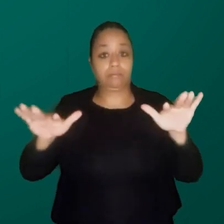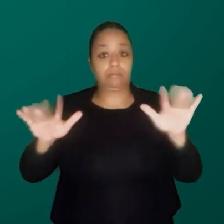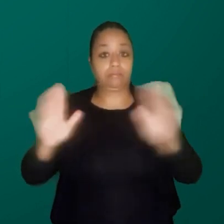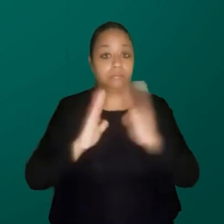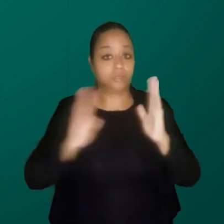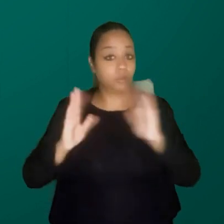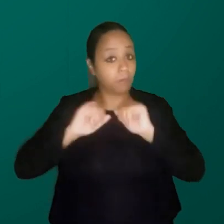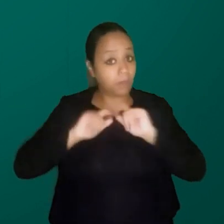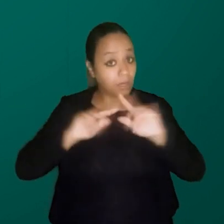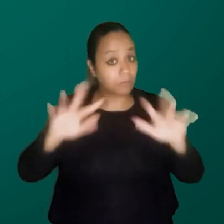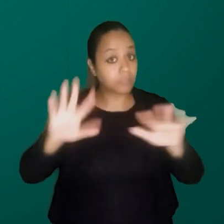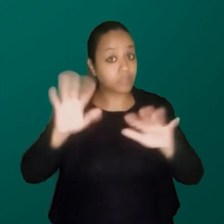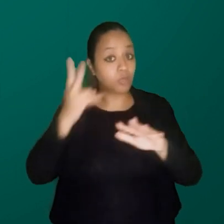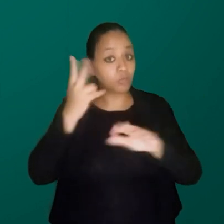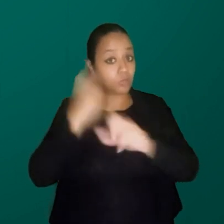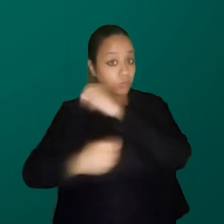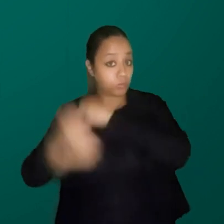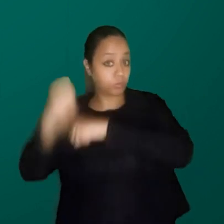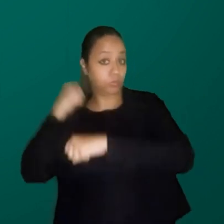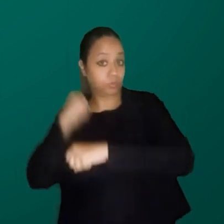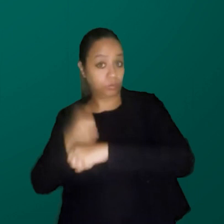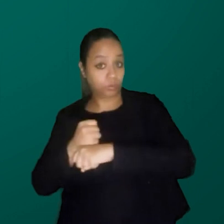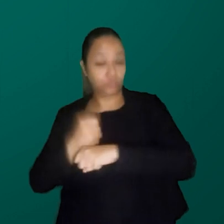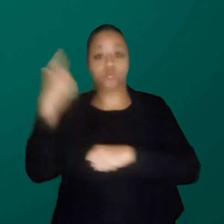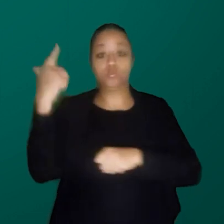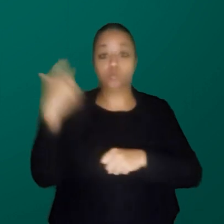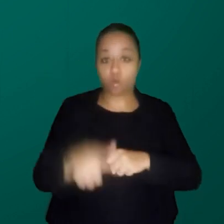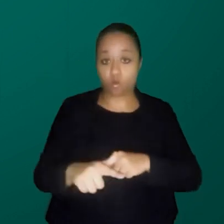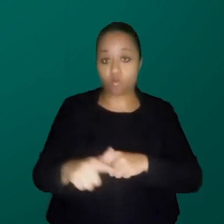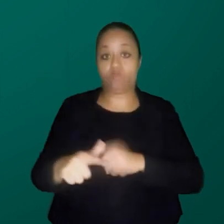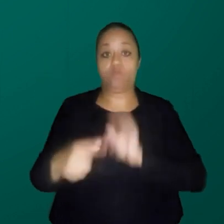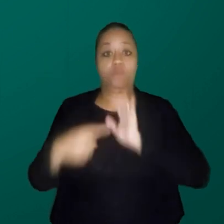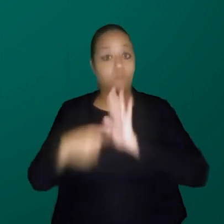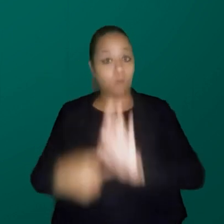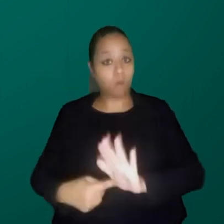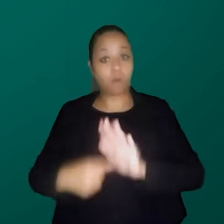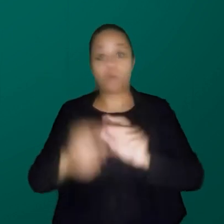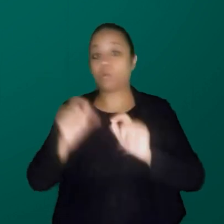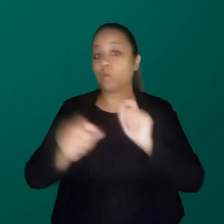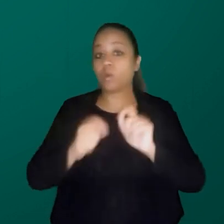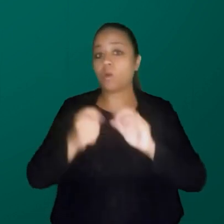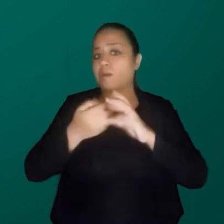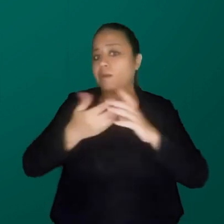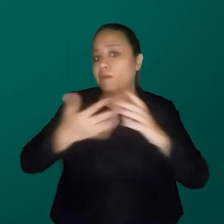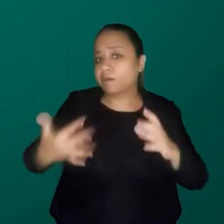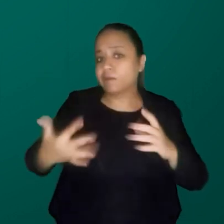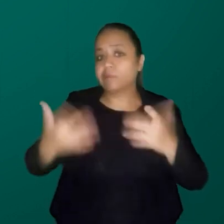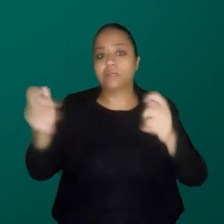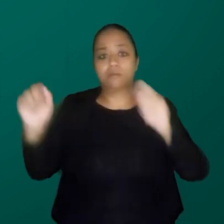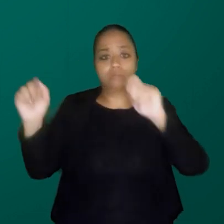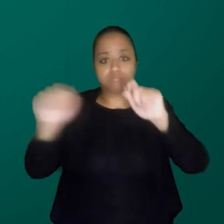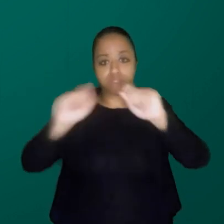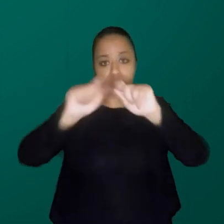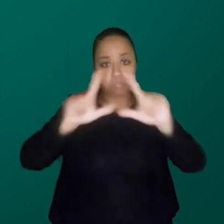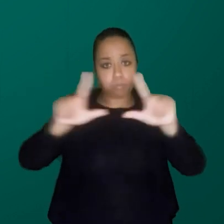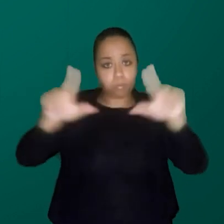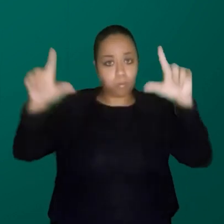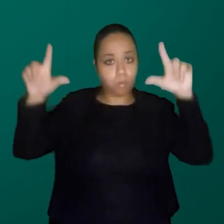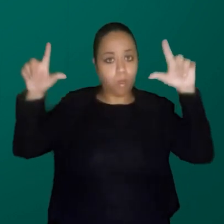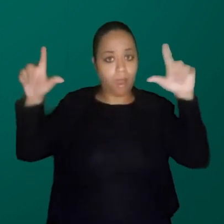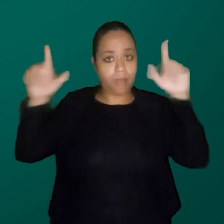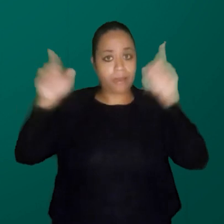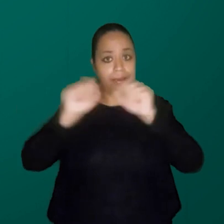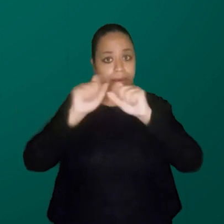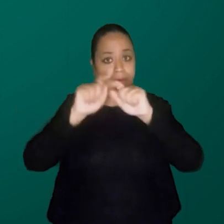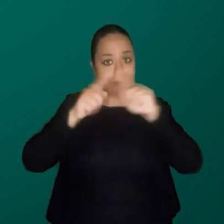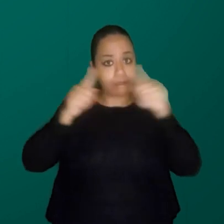dois anos atrás. ele, de novo, é carregado de estereótipo. Ele, assim, ganha agora uma tela plana. Eu